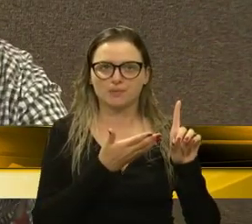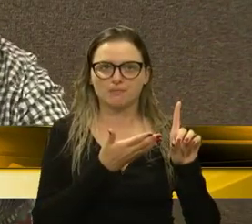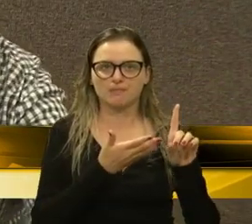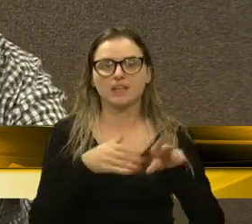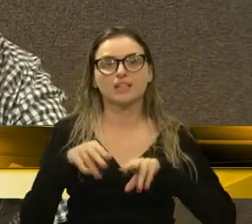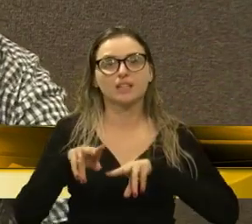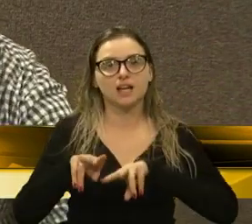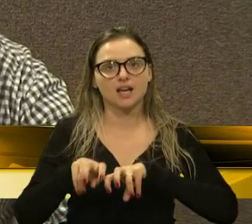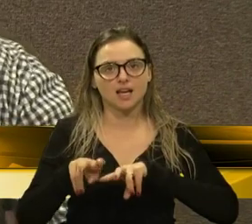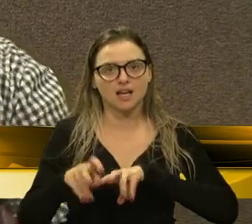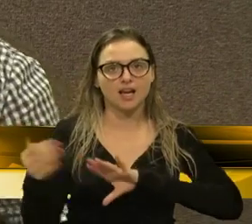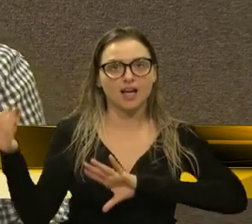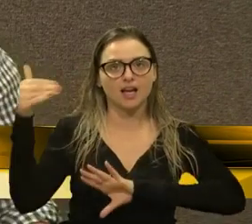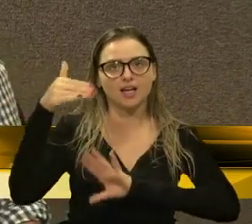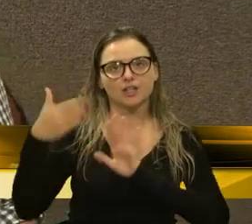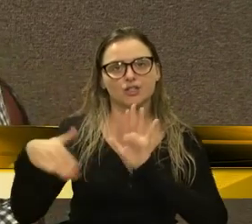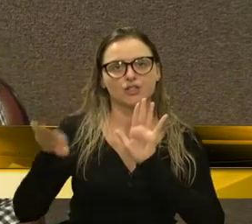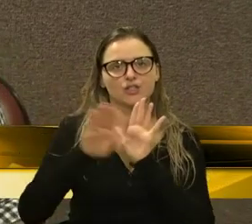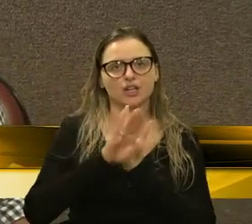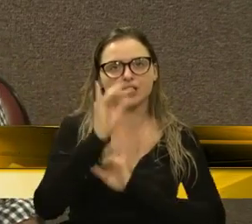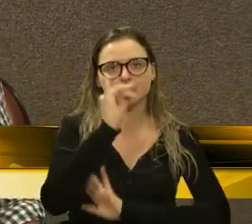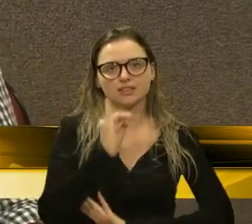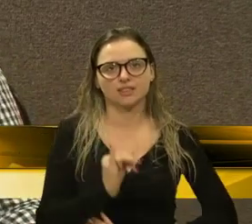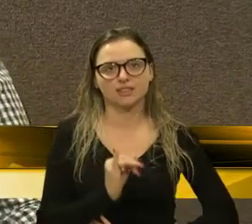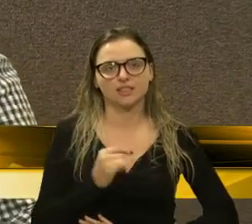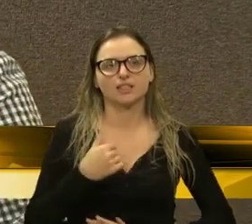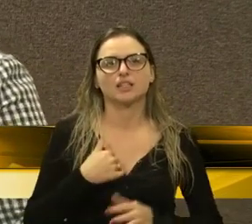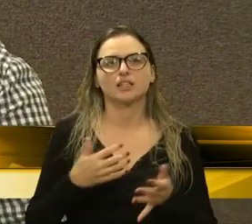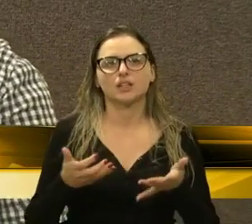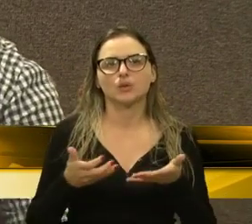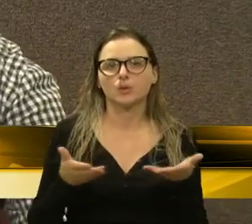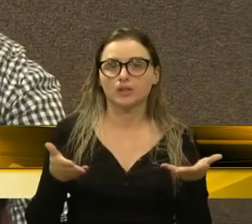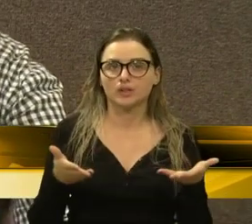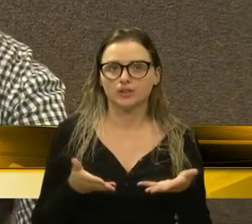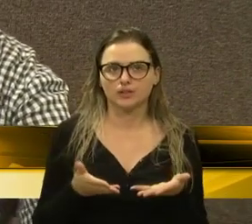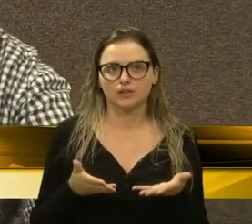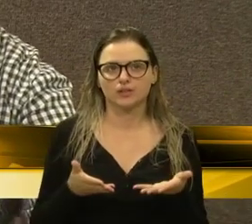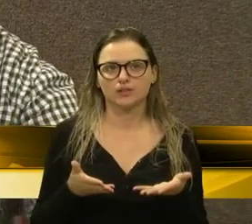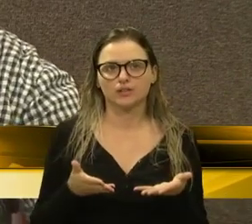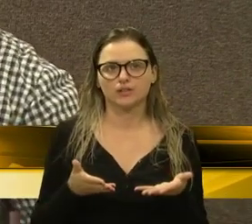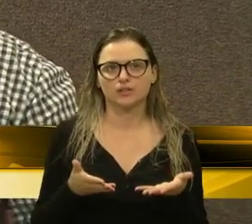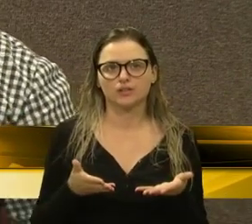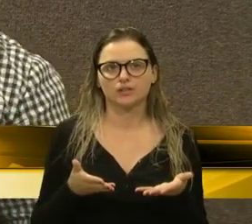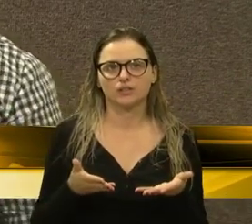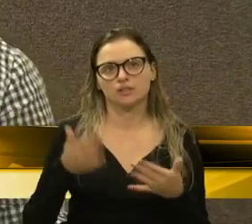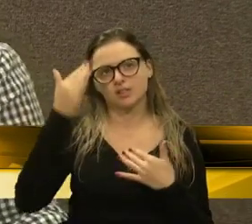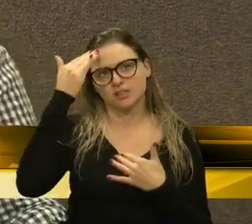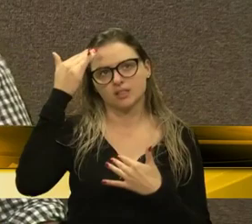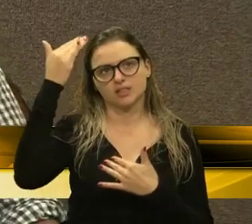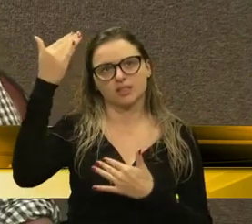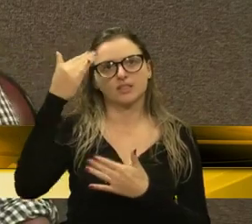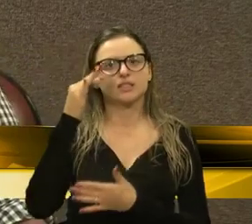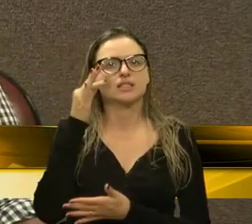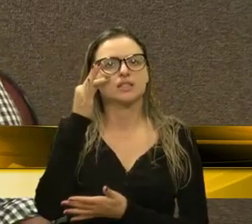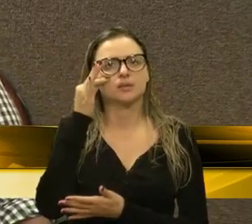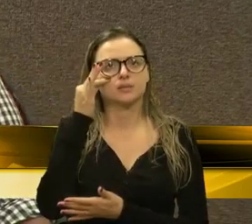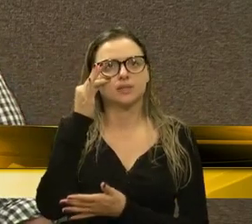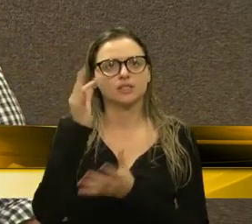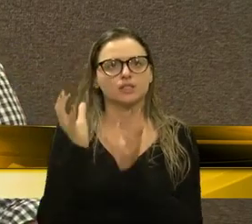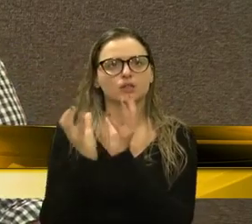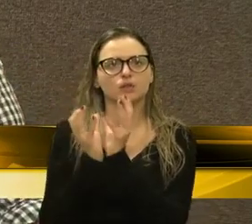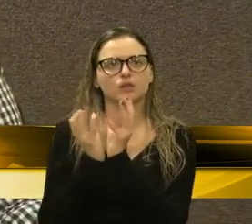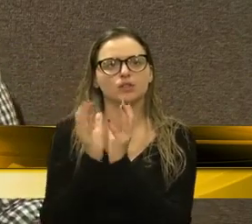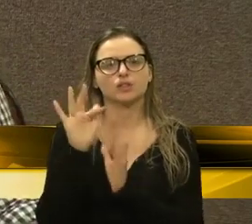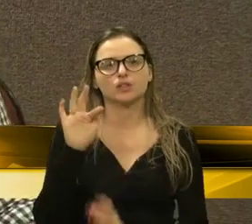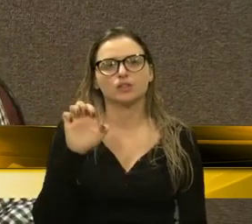colonização italiana. E eu quero aqui, então, seu presidente, agradecer a presença do grupo Felice